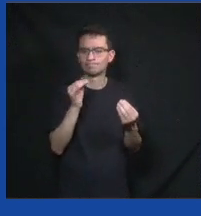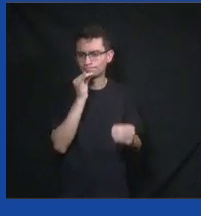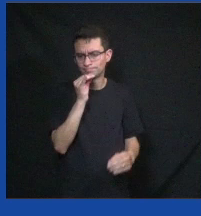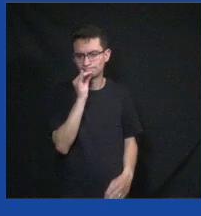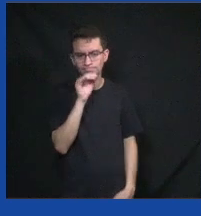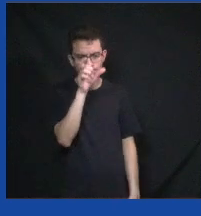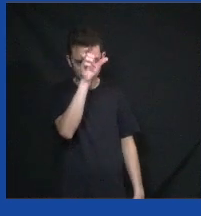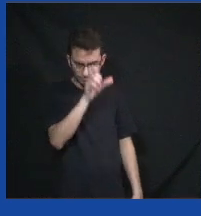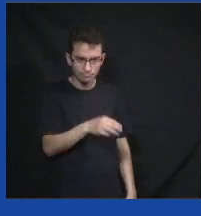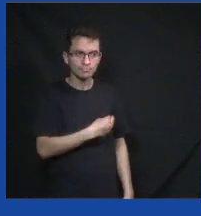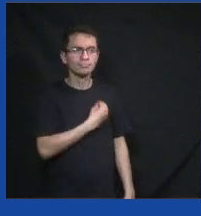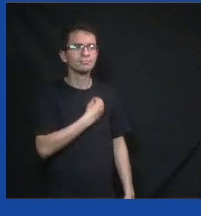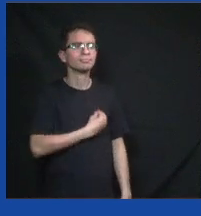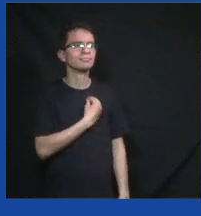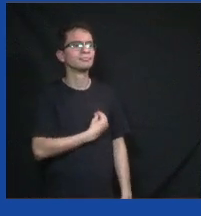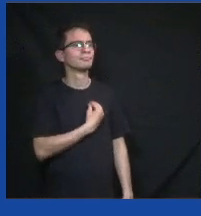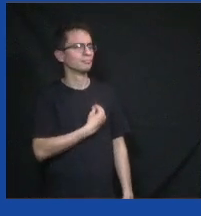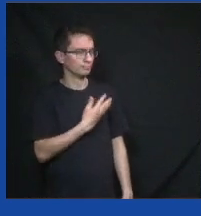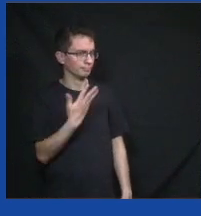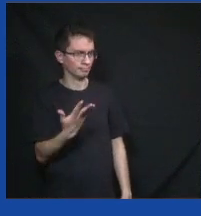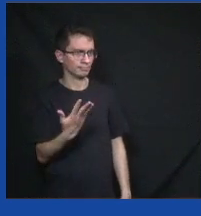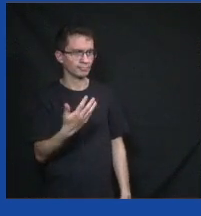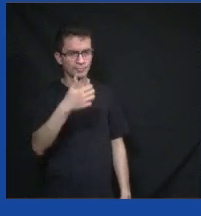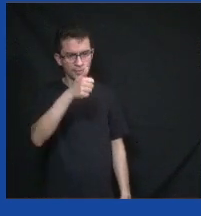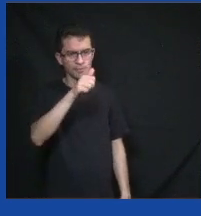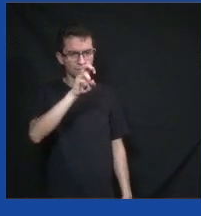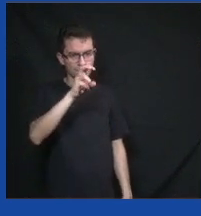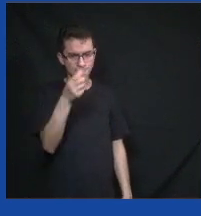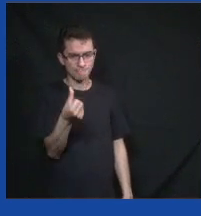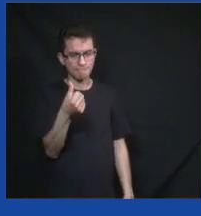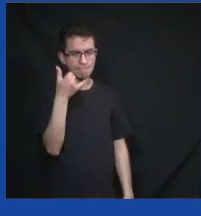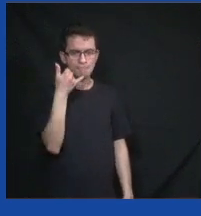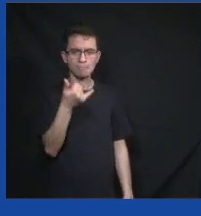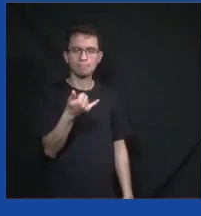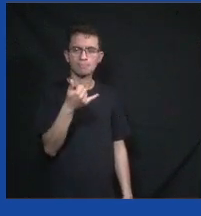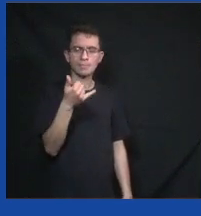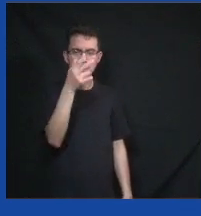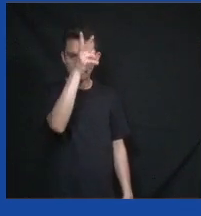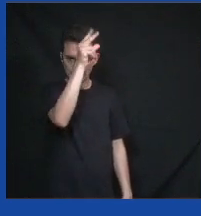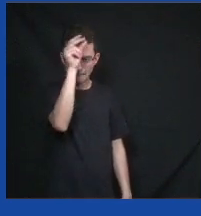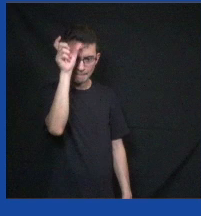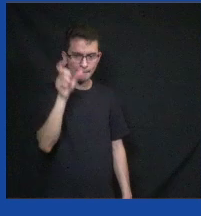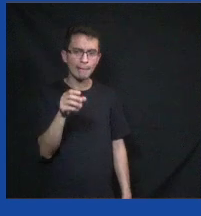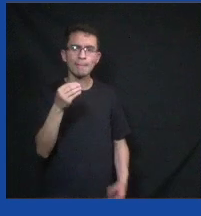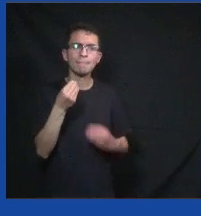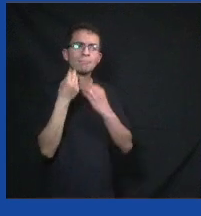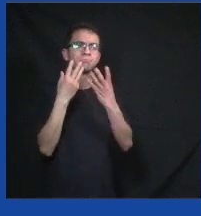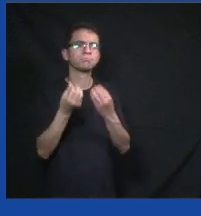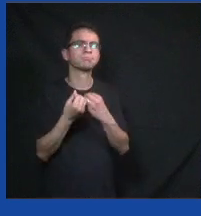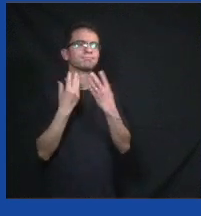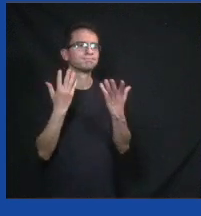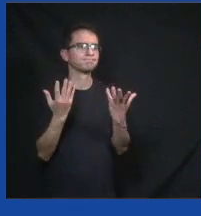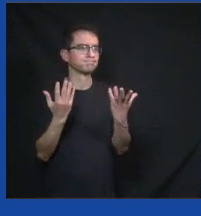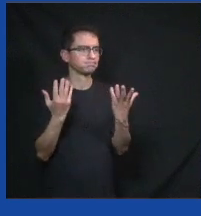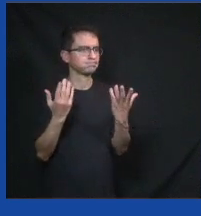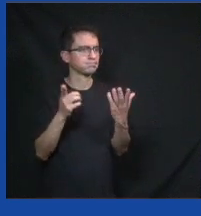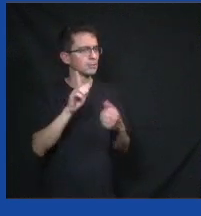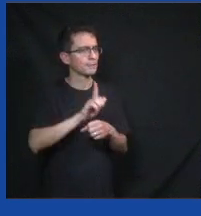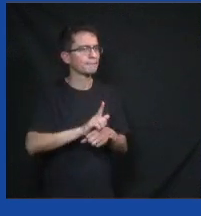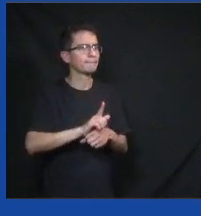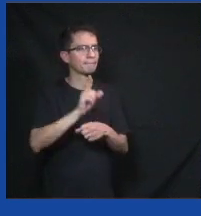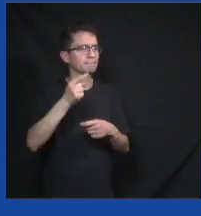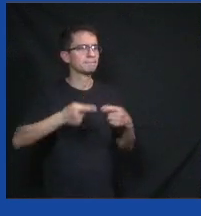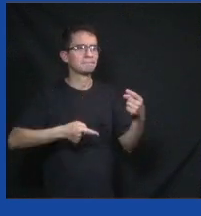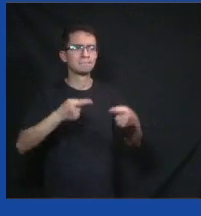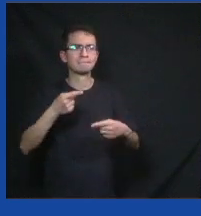5,6 da cidade, no telefone da cidade, ela dá essa informação, essa informação muito difícil da gestão pública conseguir trabalhar com ela.